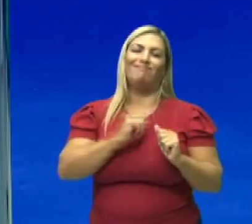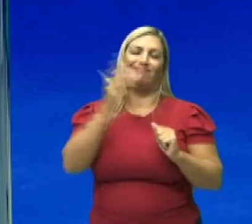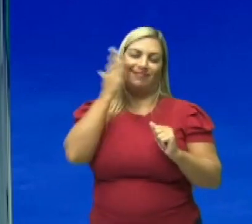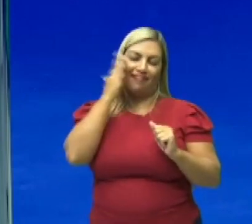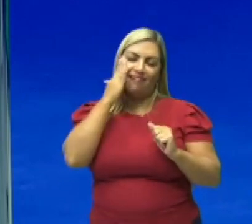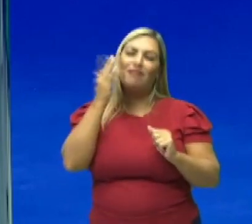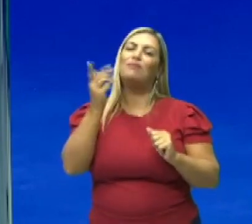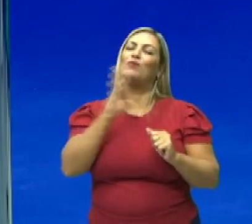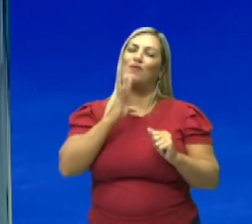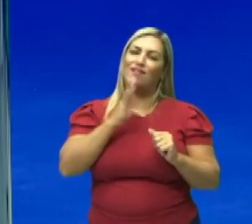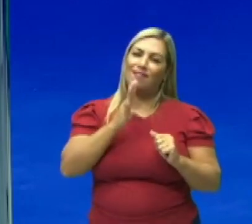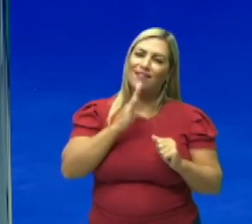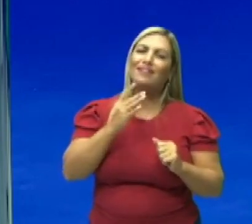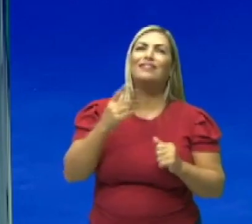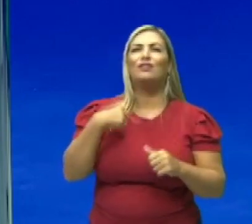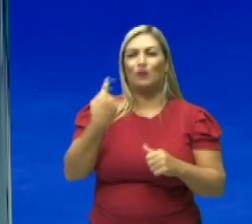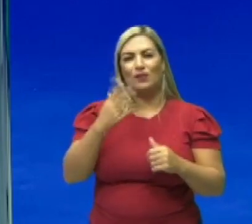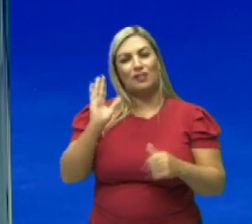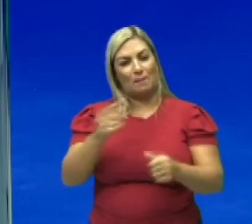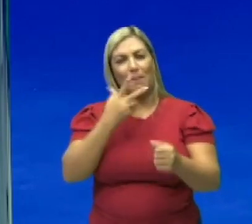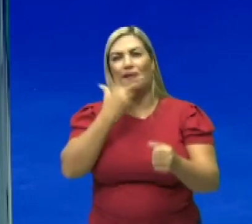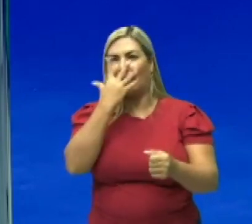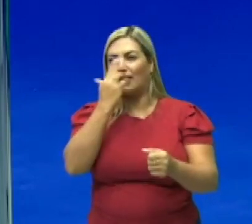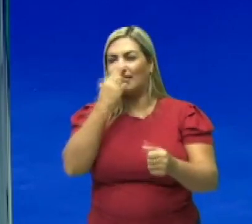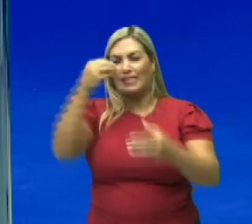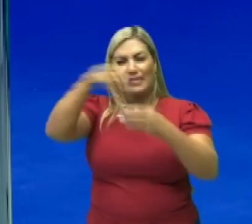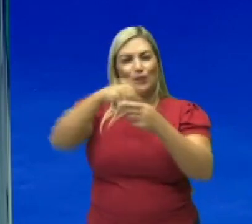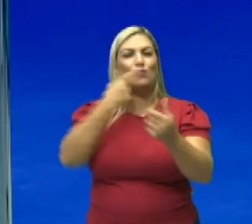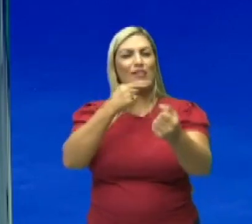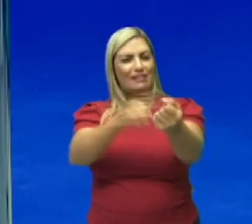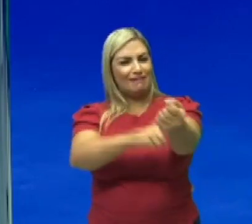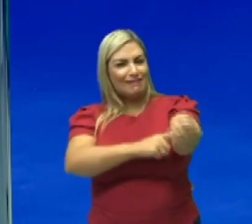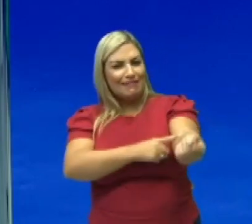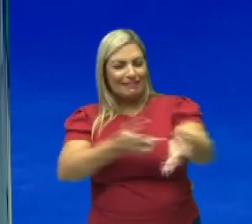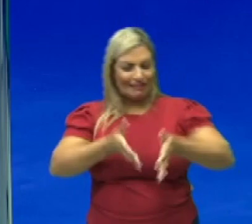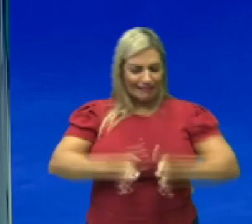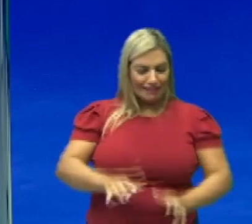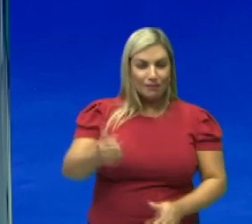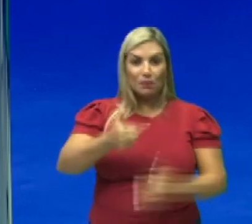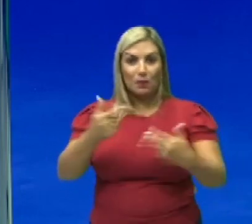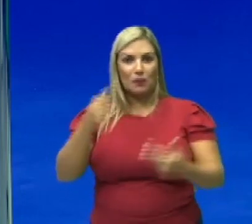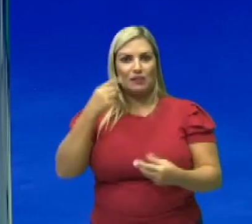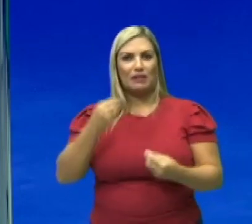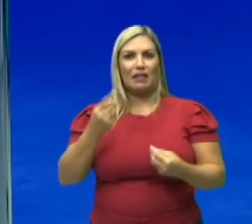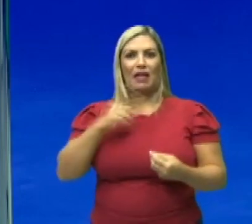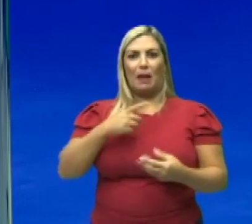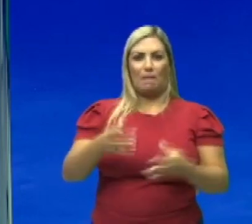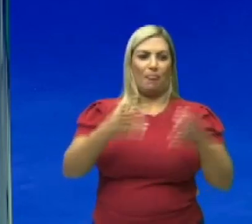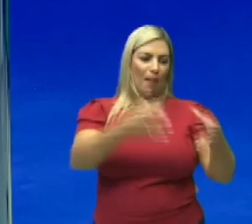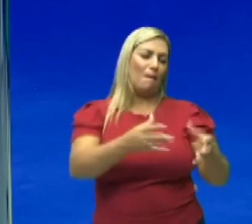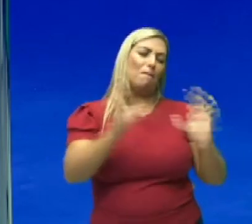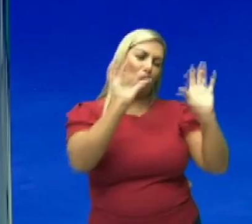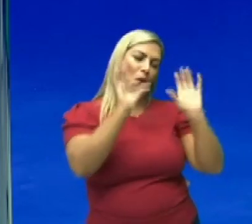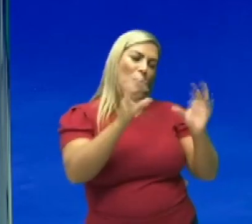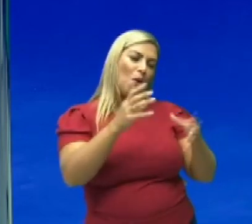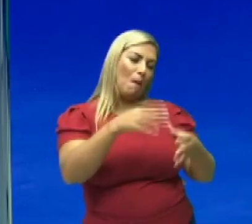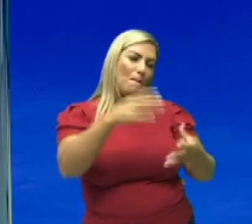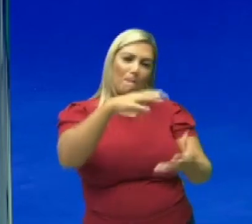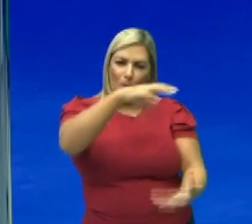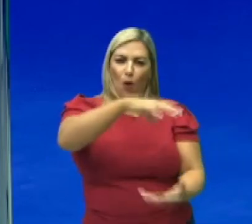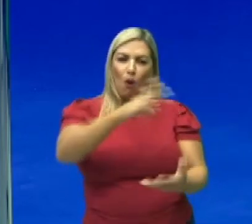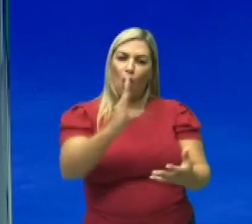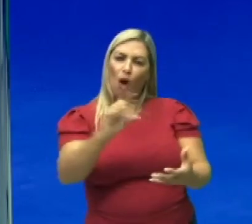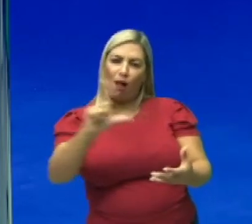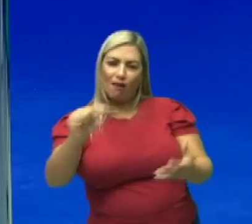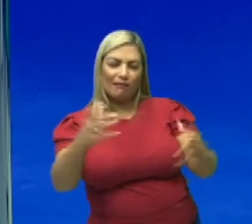vem aí, a gente brinca que já vem no sangue, né? Todo mundo já nasce, a primeira coisa que entrega é uma bola, tanto para o menino e